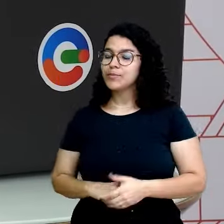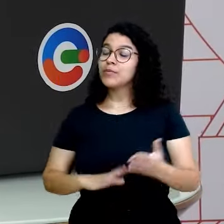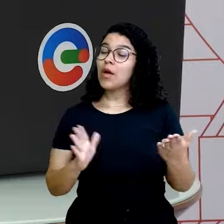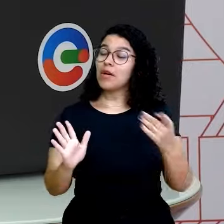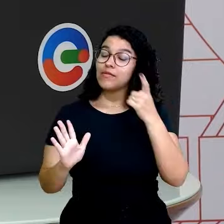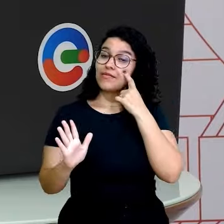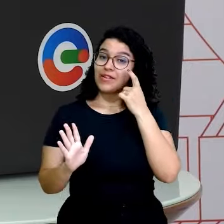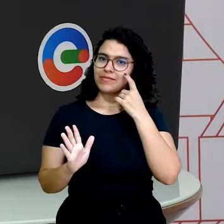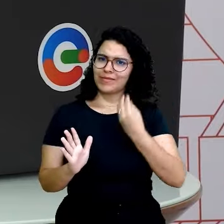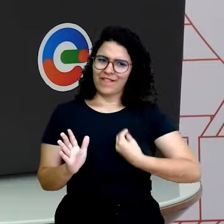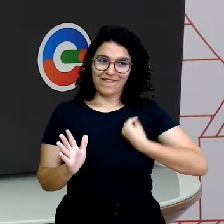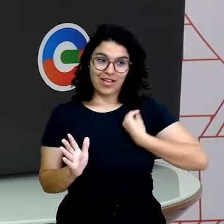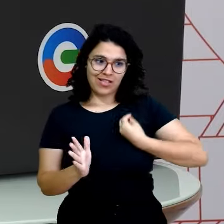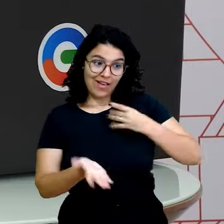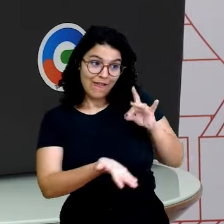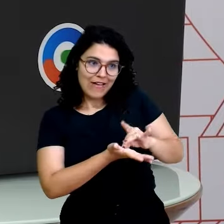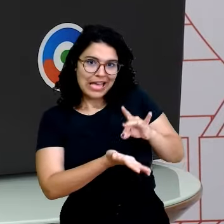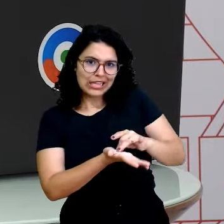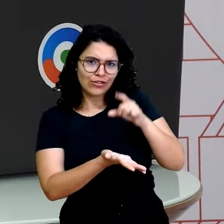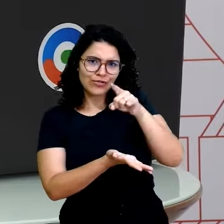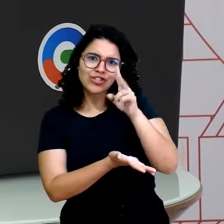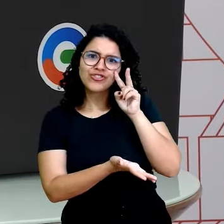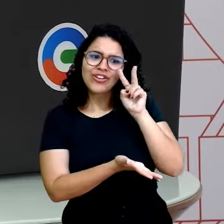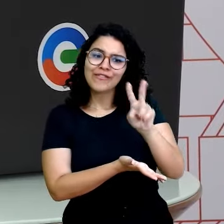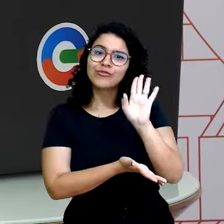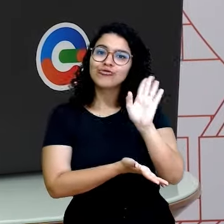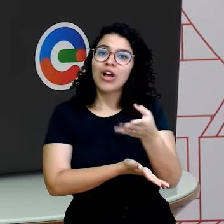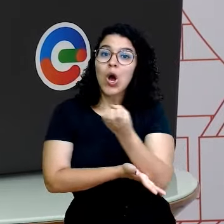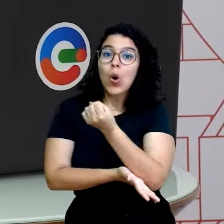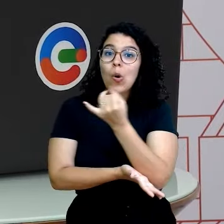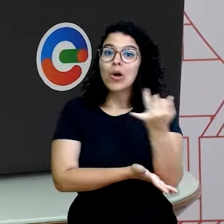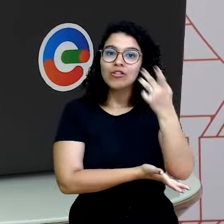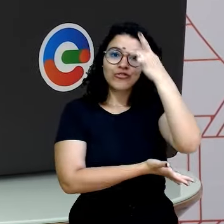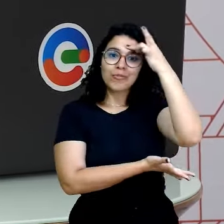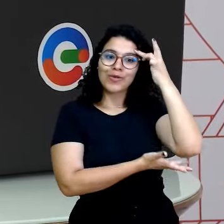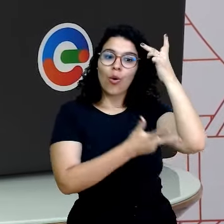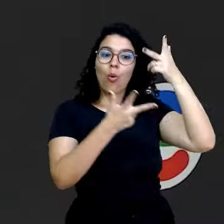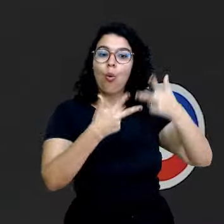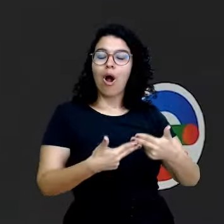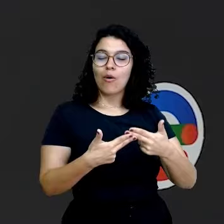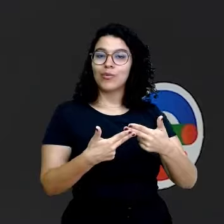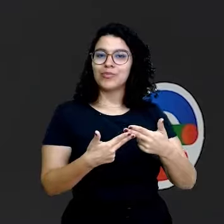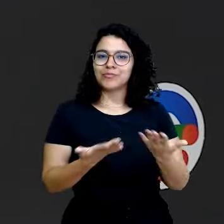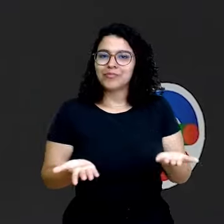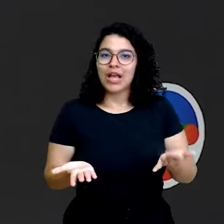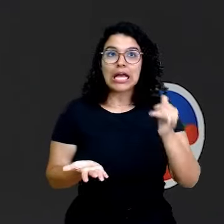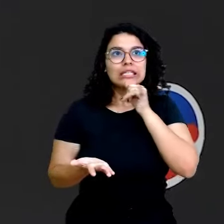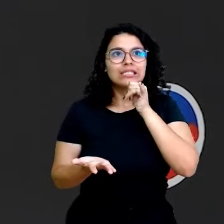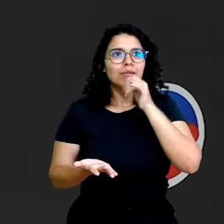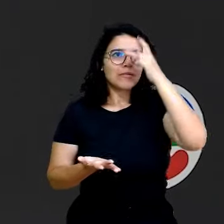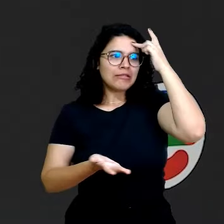quantas vezes vocês viram pessoas fazendo isso? Bem, dizendo uma coisa, mas querendo